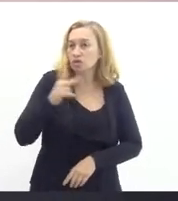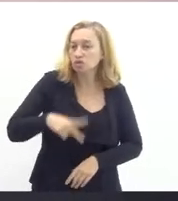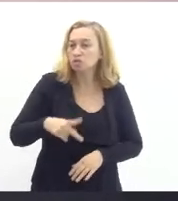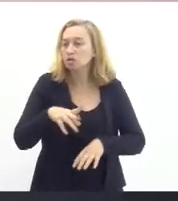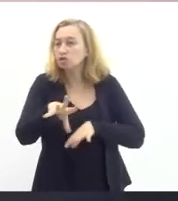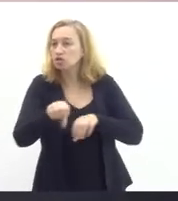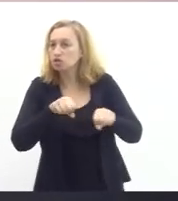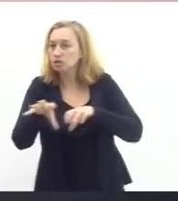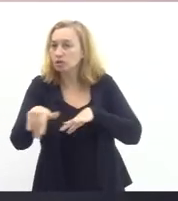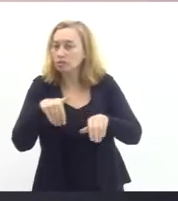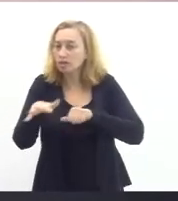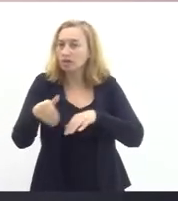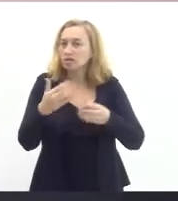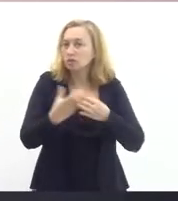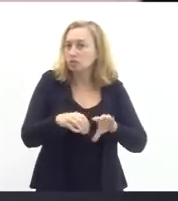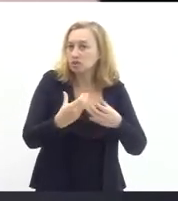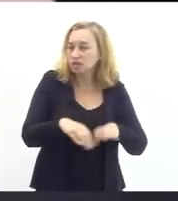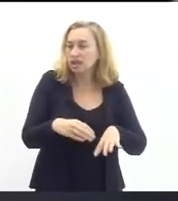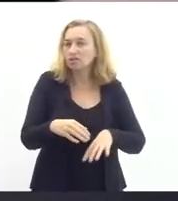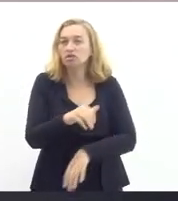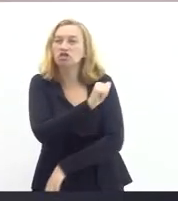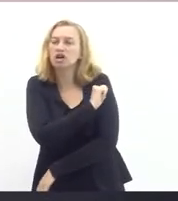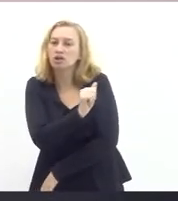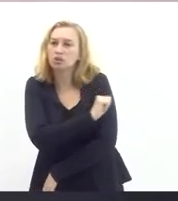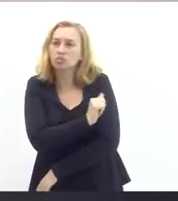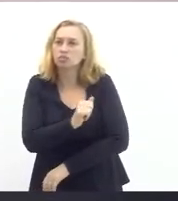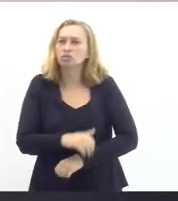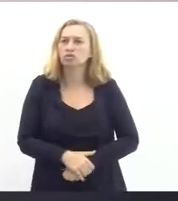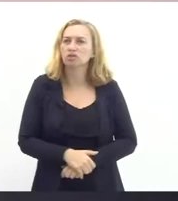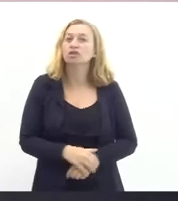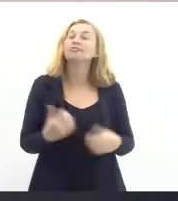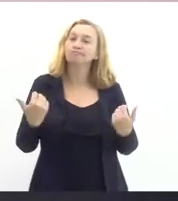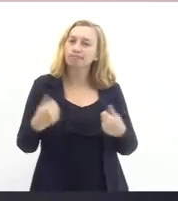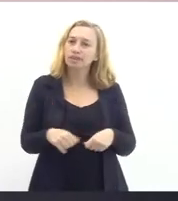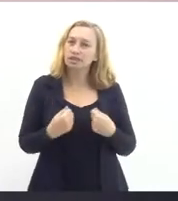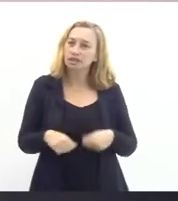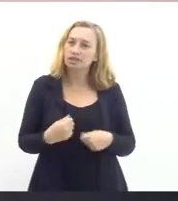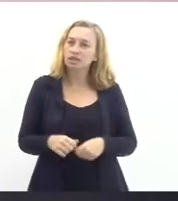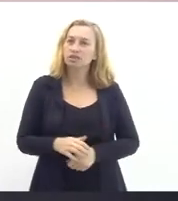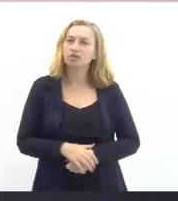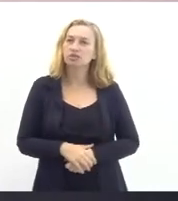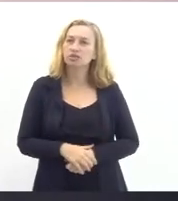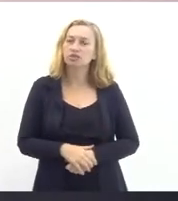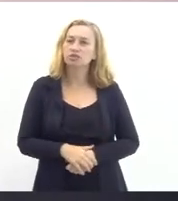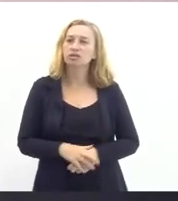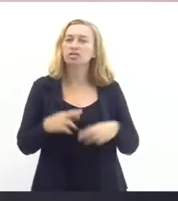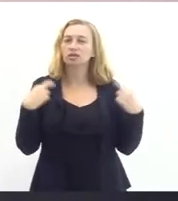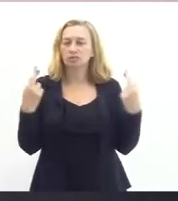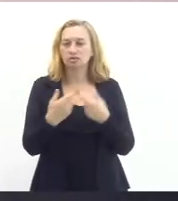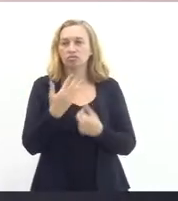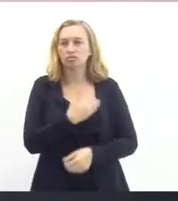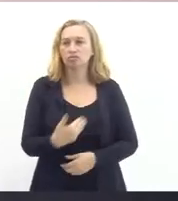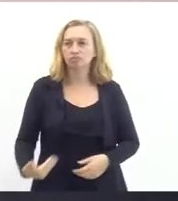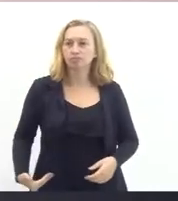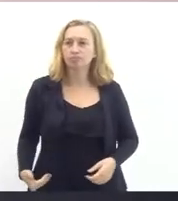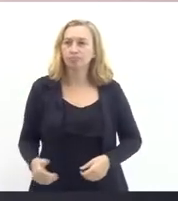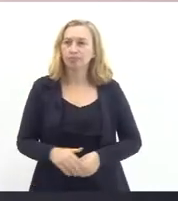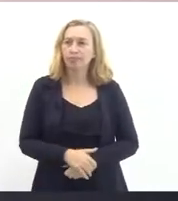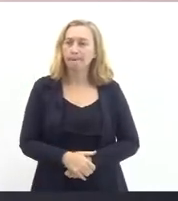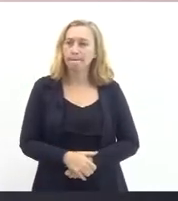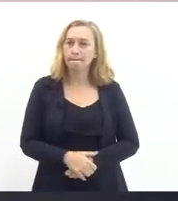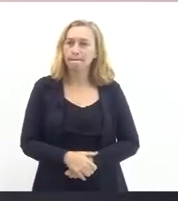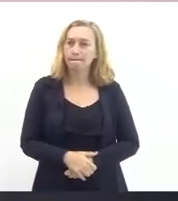convocados de aluno é a gente precisa talvez nessa nessa audiência pública é